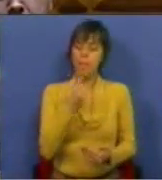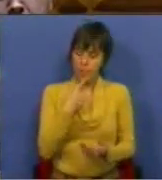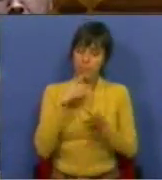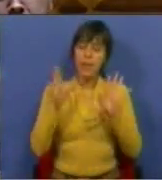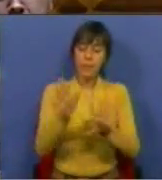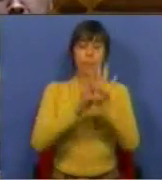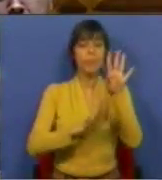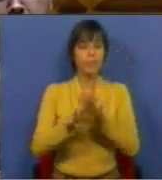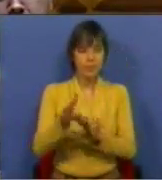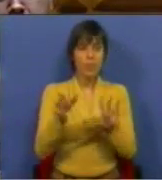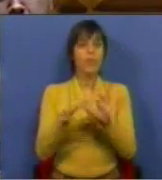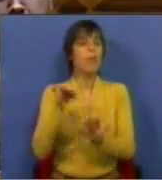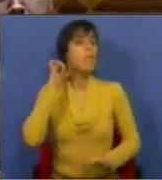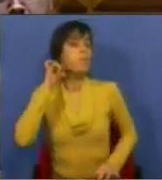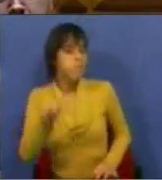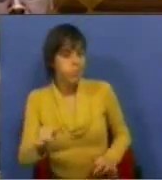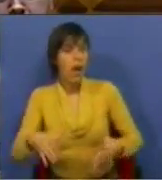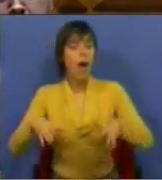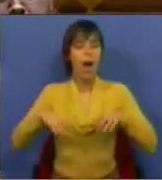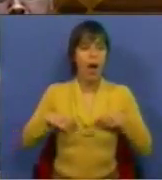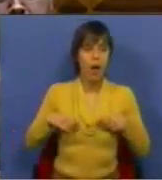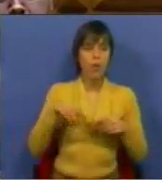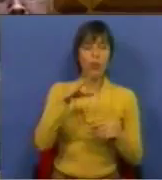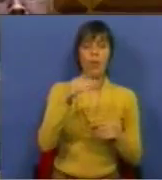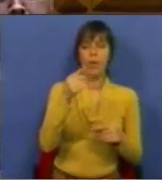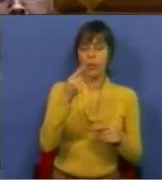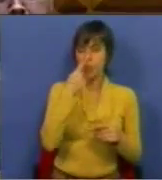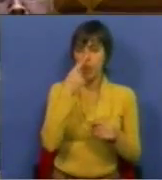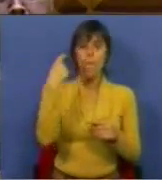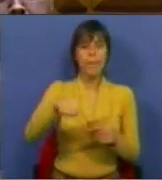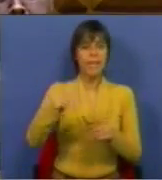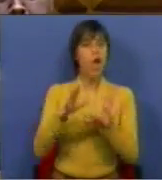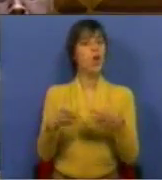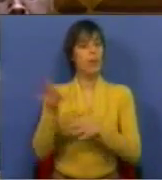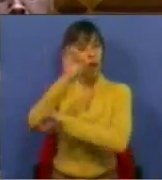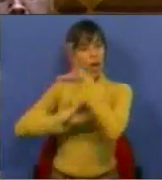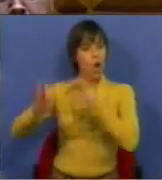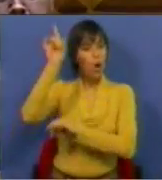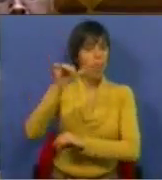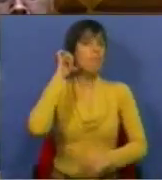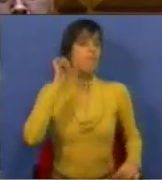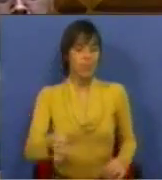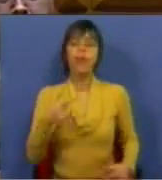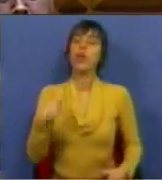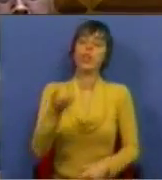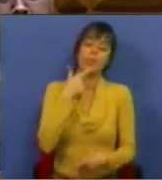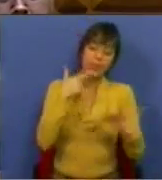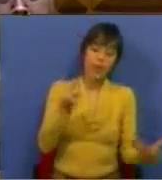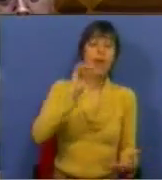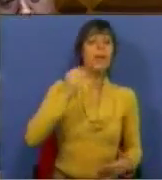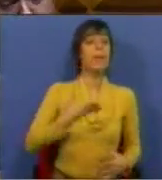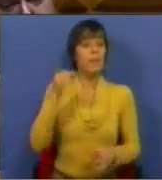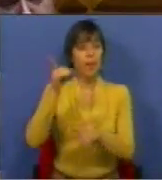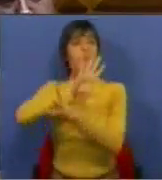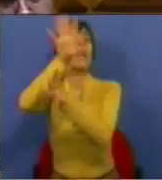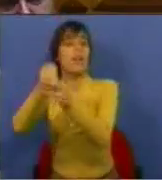que ele foi feito com a conivência do José Manuel Durão Barroso, Presidente da Comissão Europeia. E percebemos que o PSD aí teve